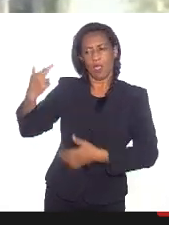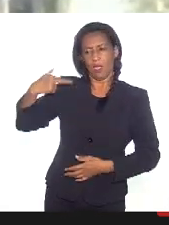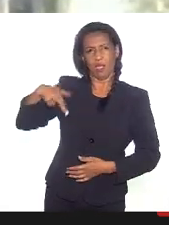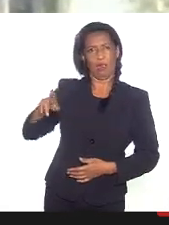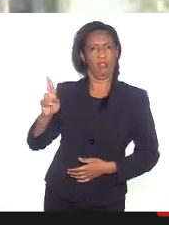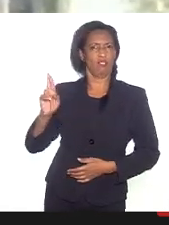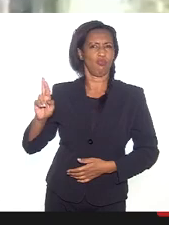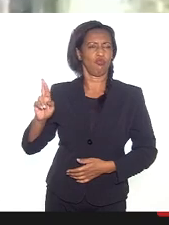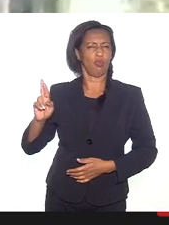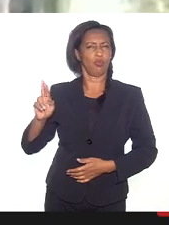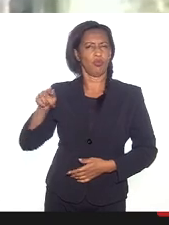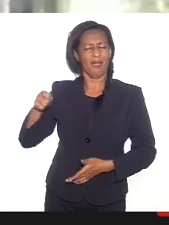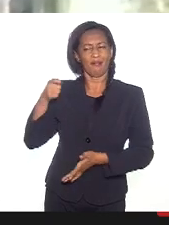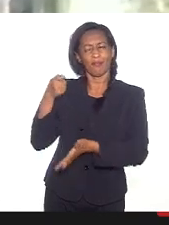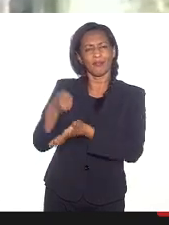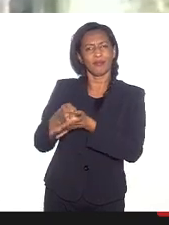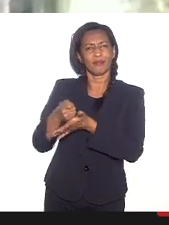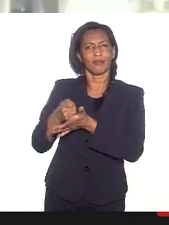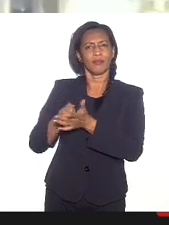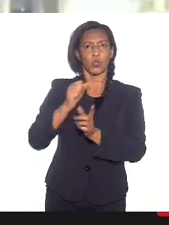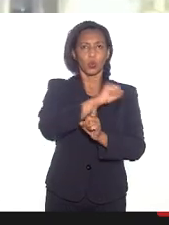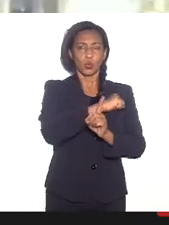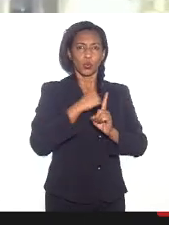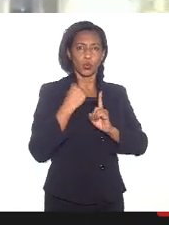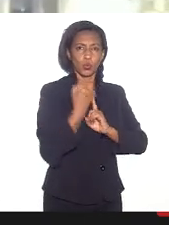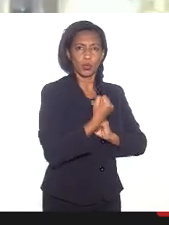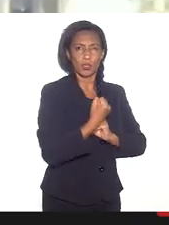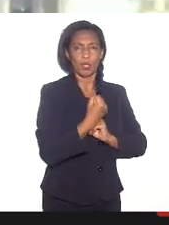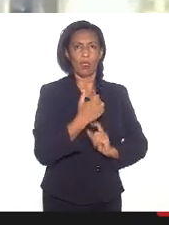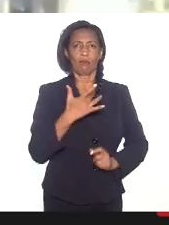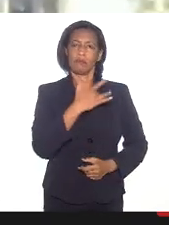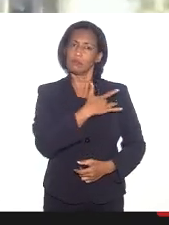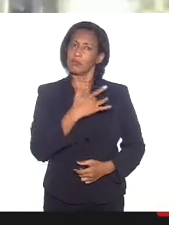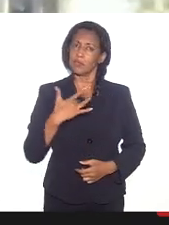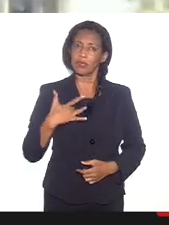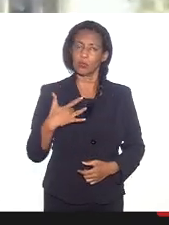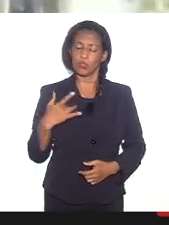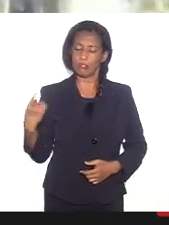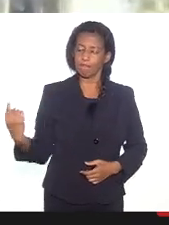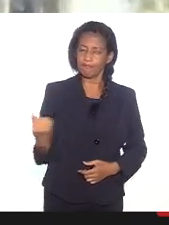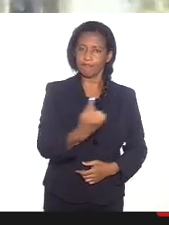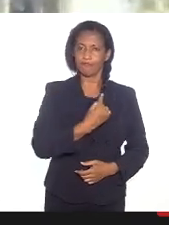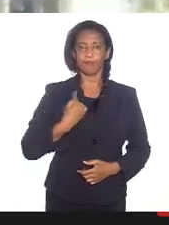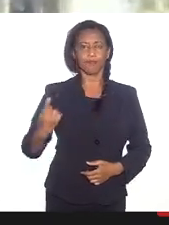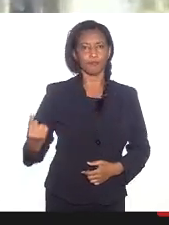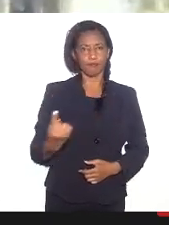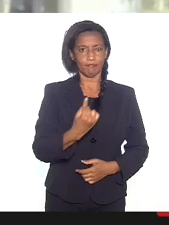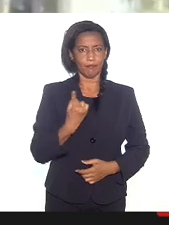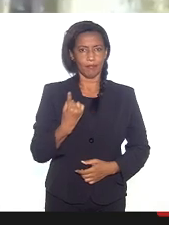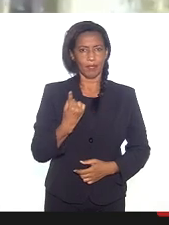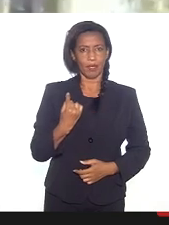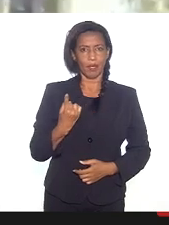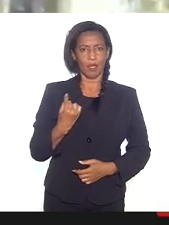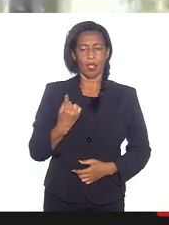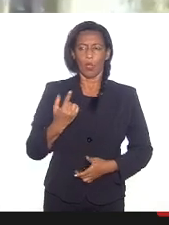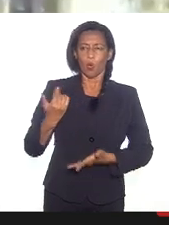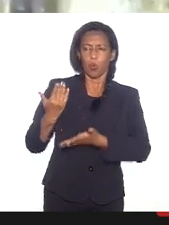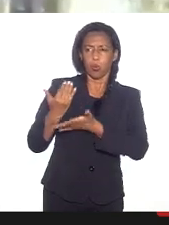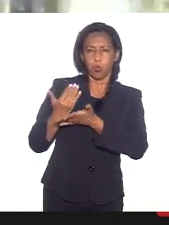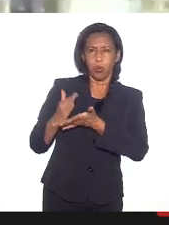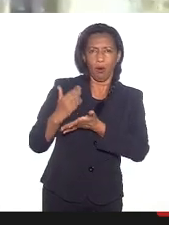determinante social para a nossa saúde. O racismo religioso machuca,